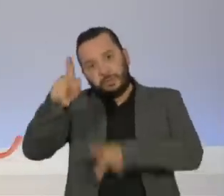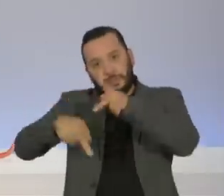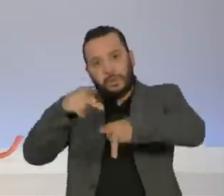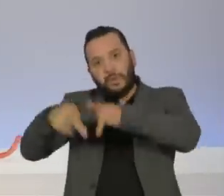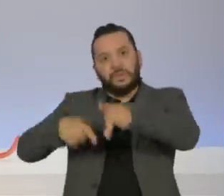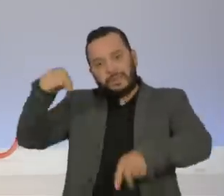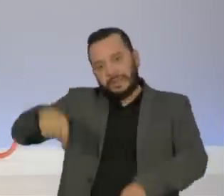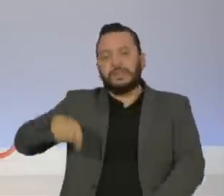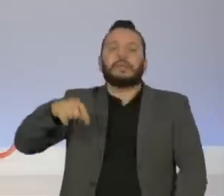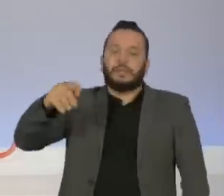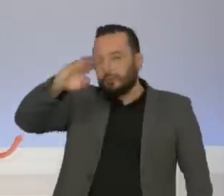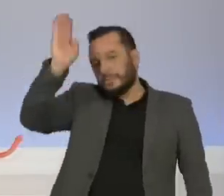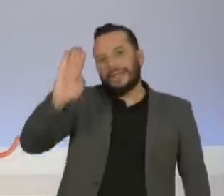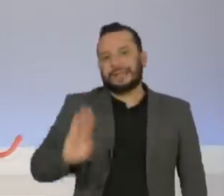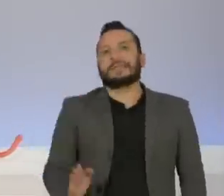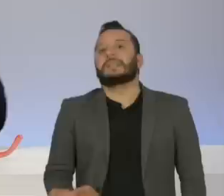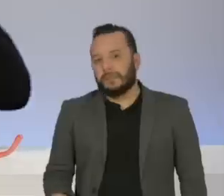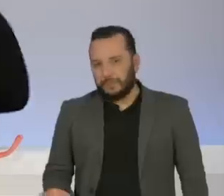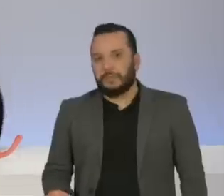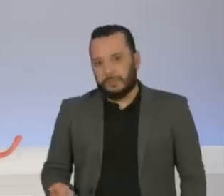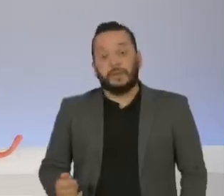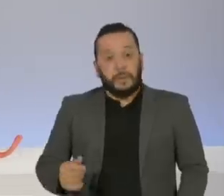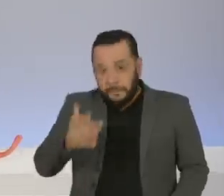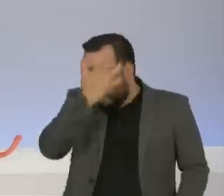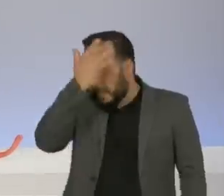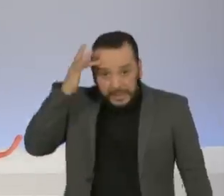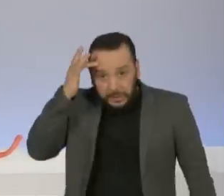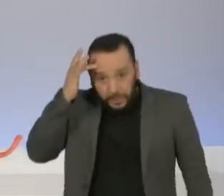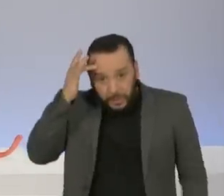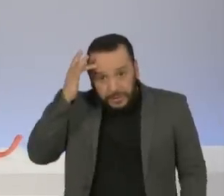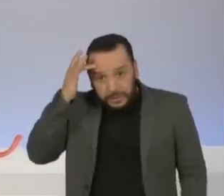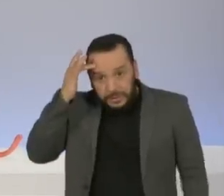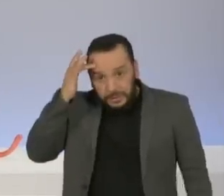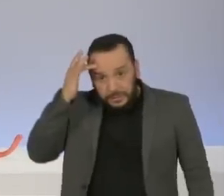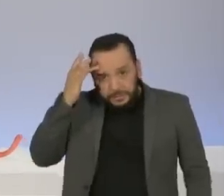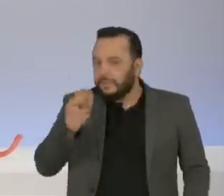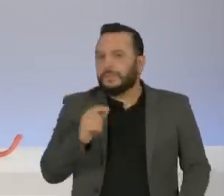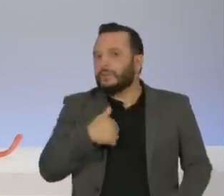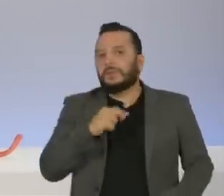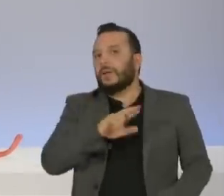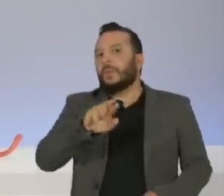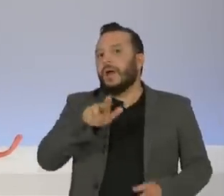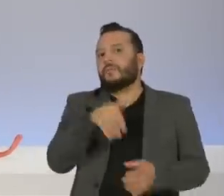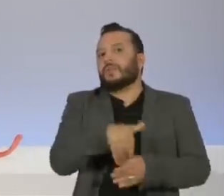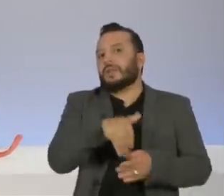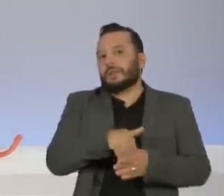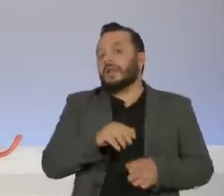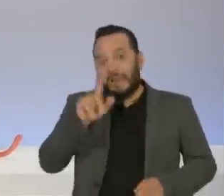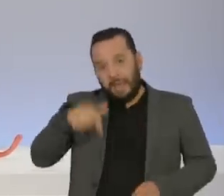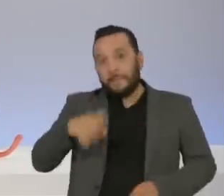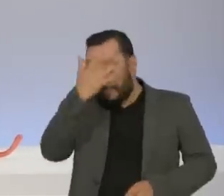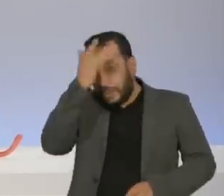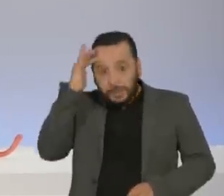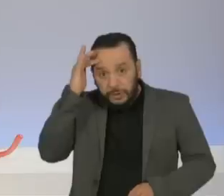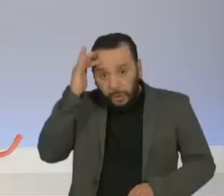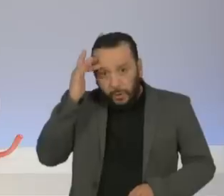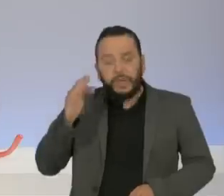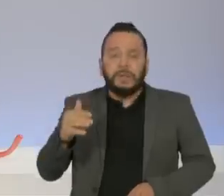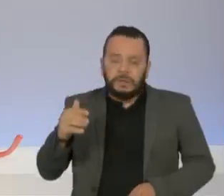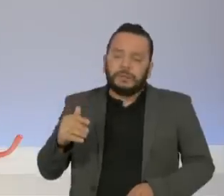203 milhões, não estamos falando de eleitores, estamos falando de pessoas de todas as idades e acho que só essa